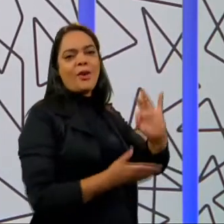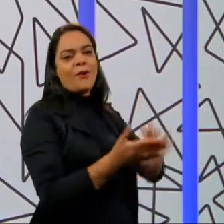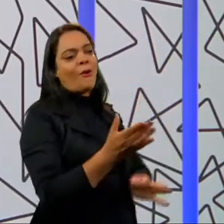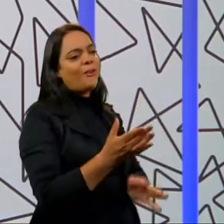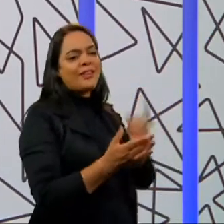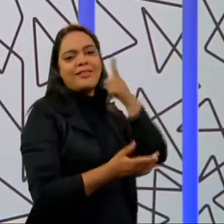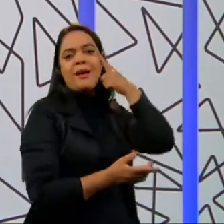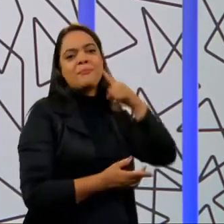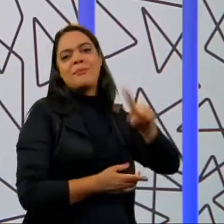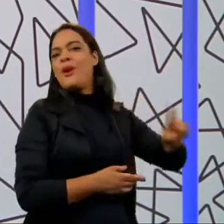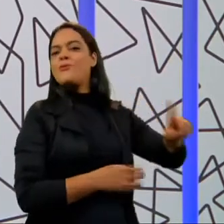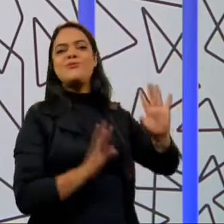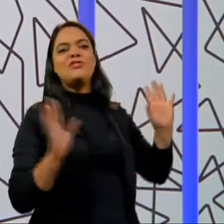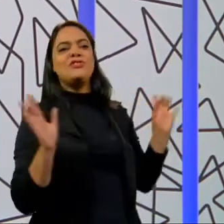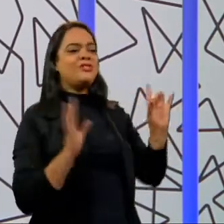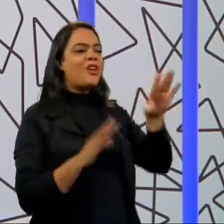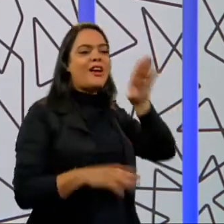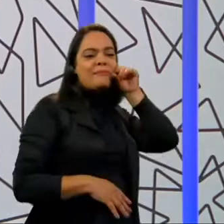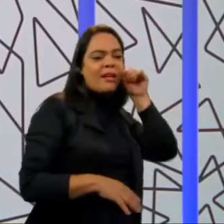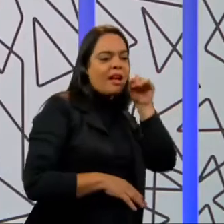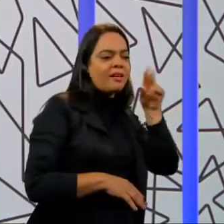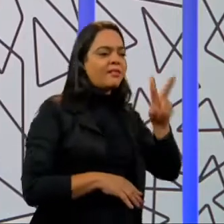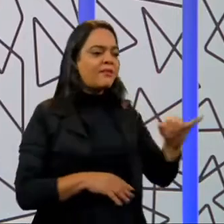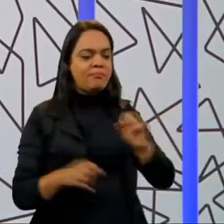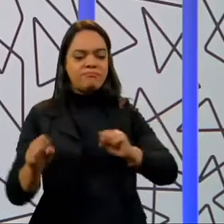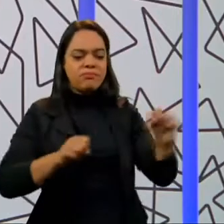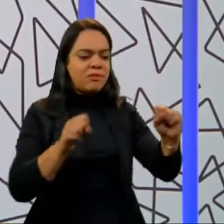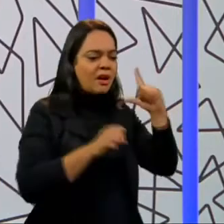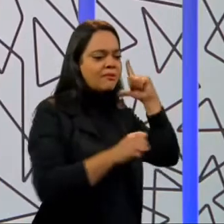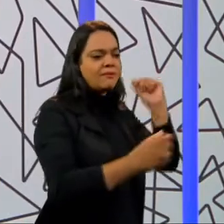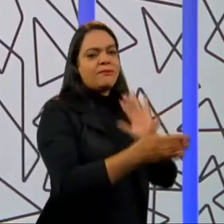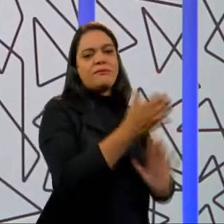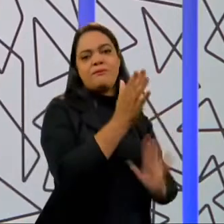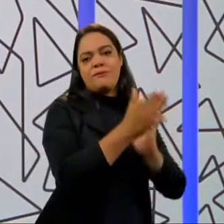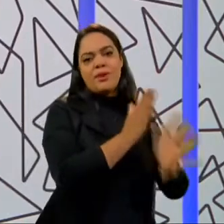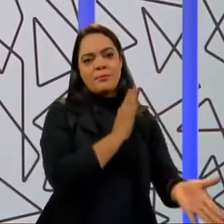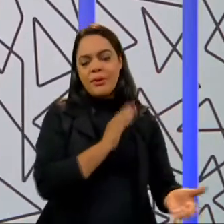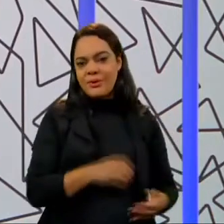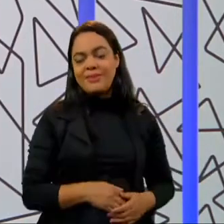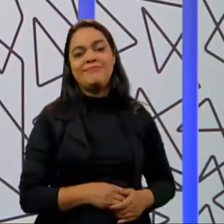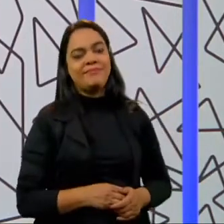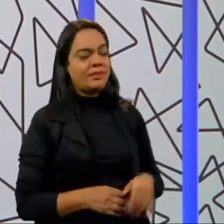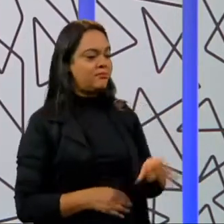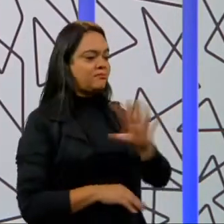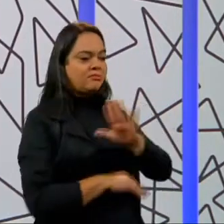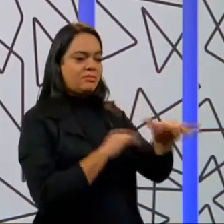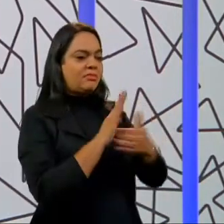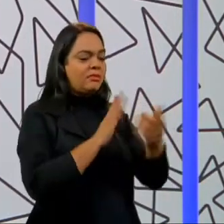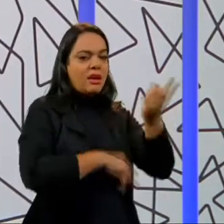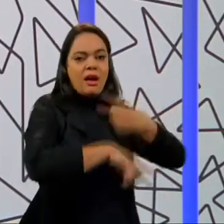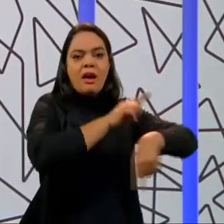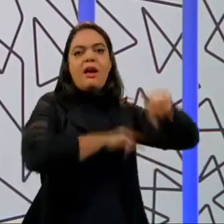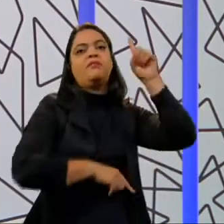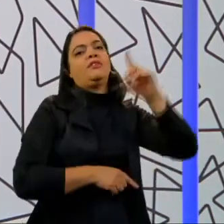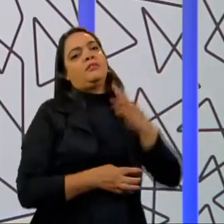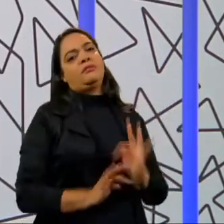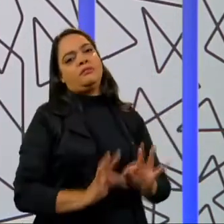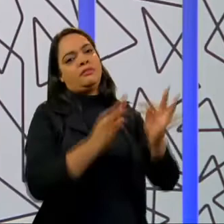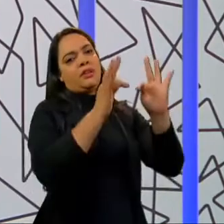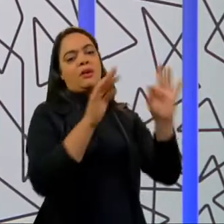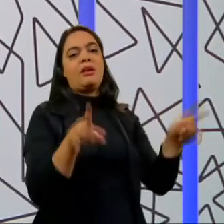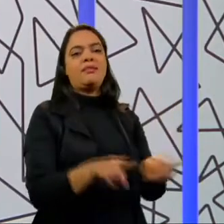você contrata só para aquela diária daquele dia. Então, todas essas novas revoluções tecnológicas que nós estamos vivendo, elas